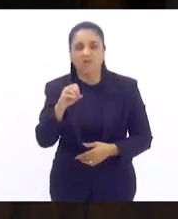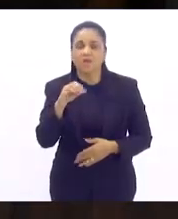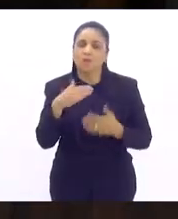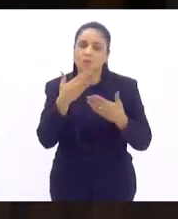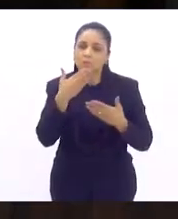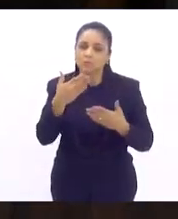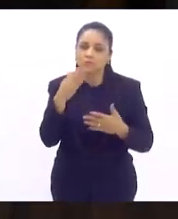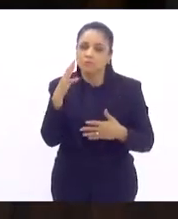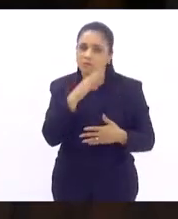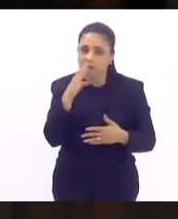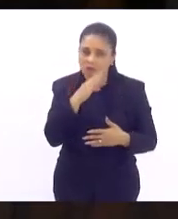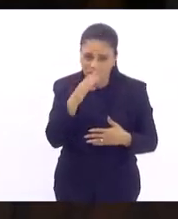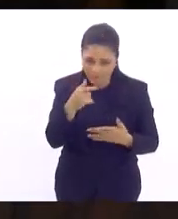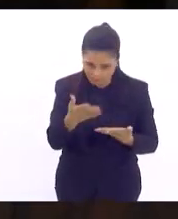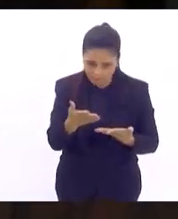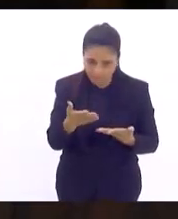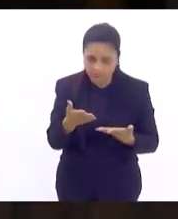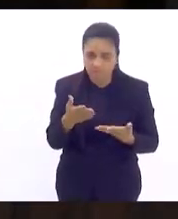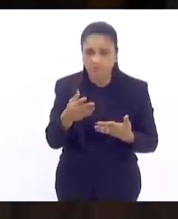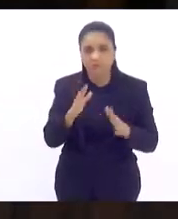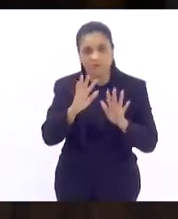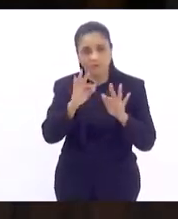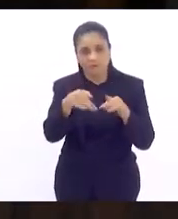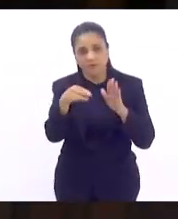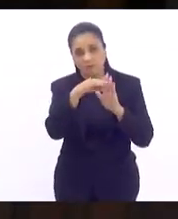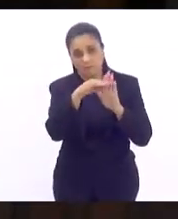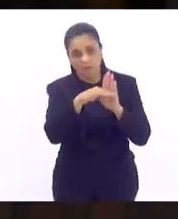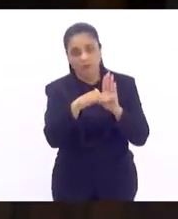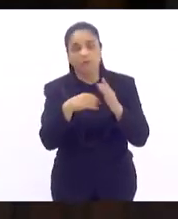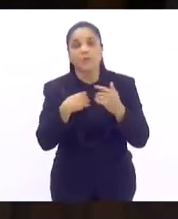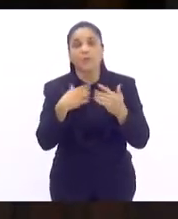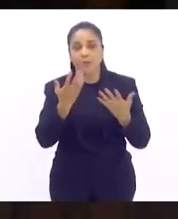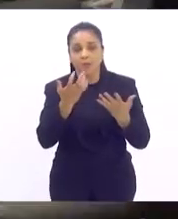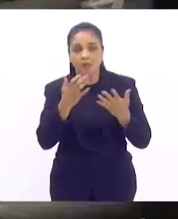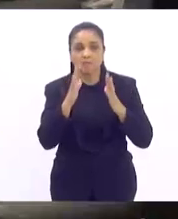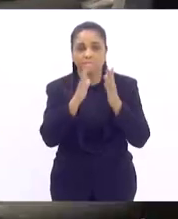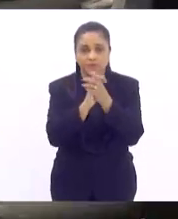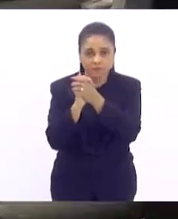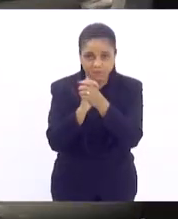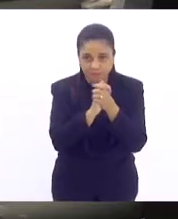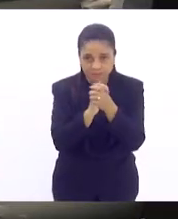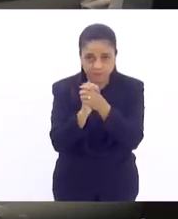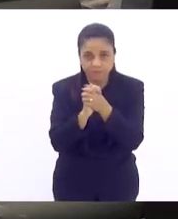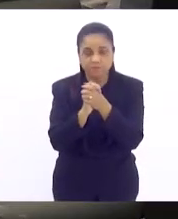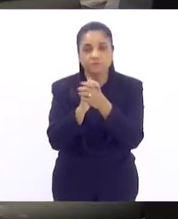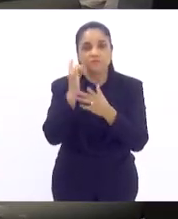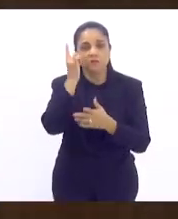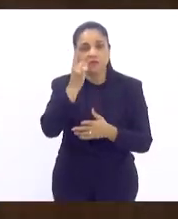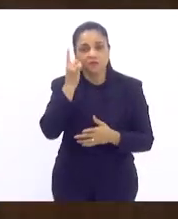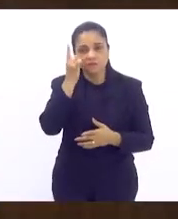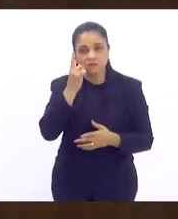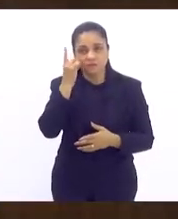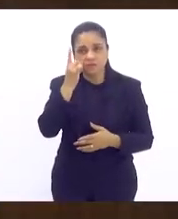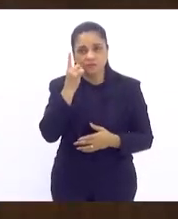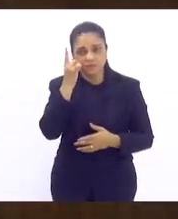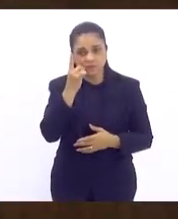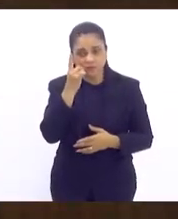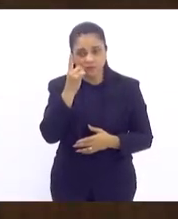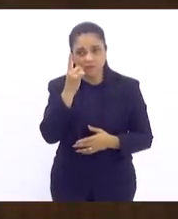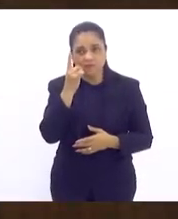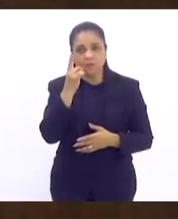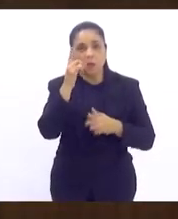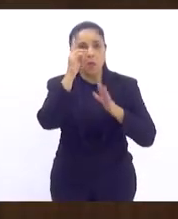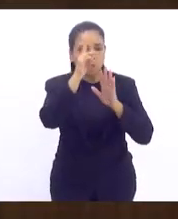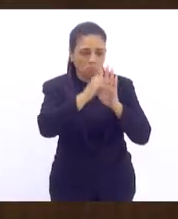É breve, sim. precisa terminar a pauta. Eu quero parabenizar a deputada nesse